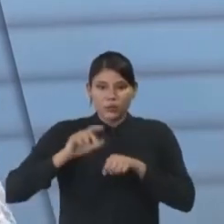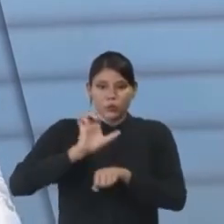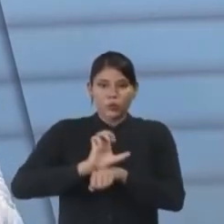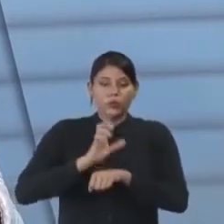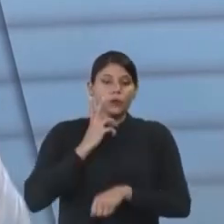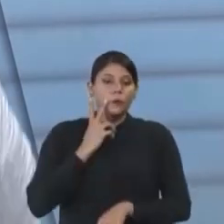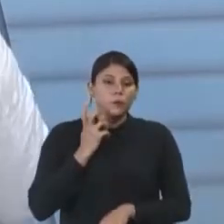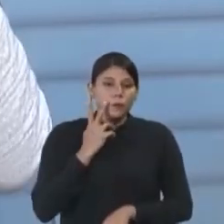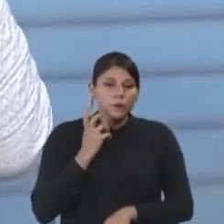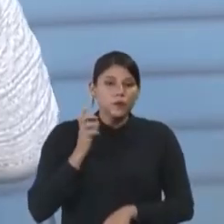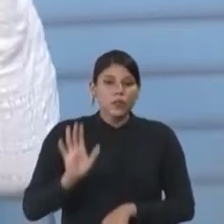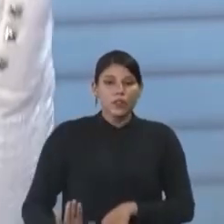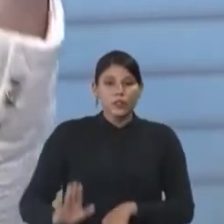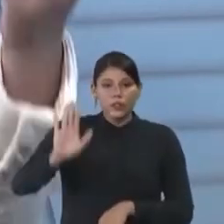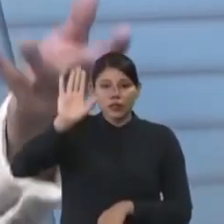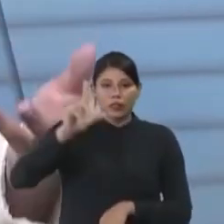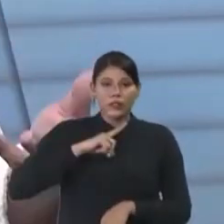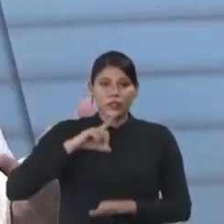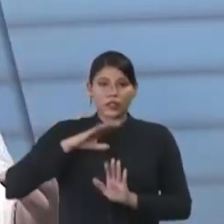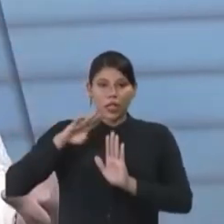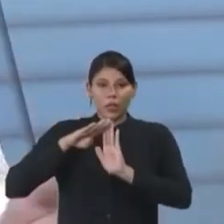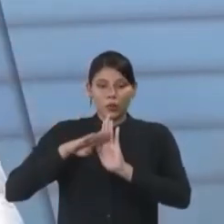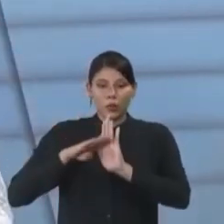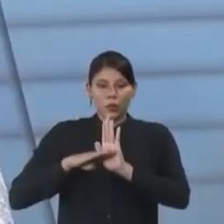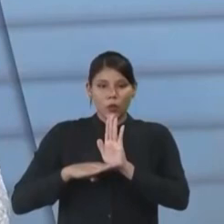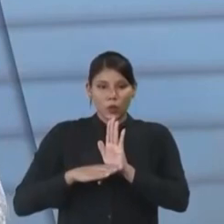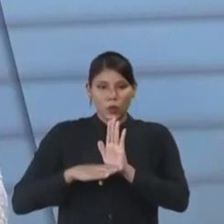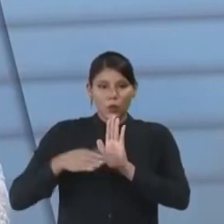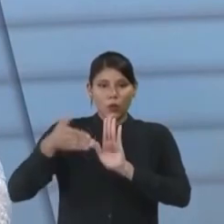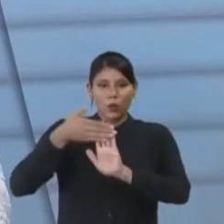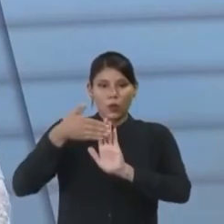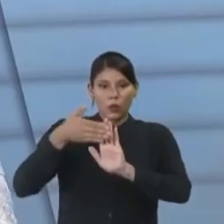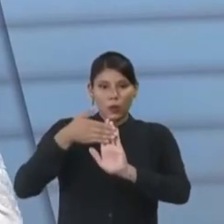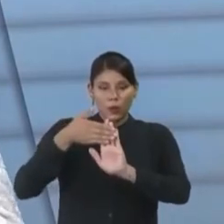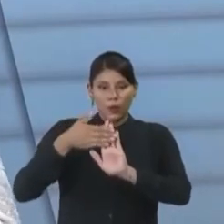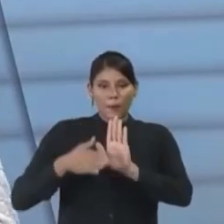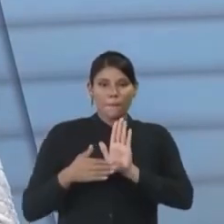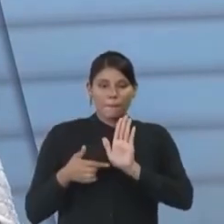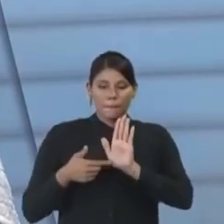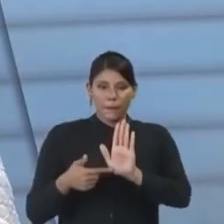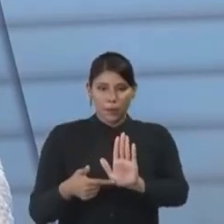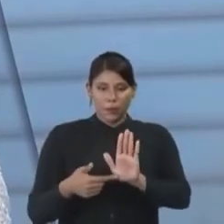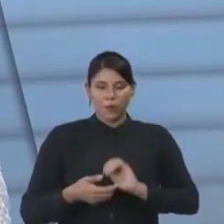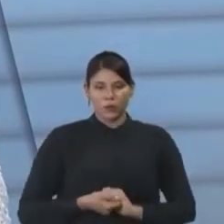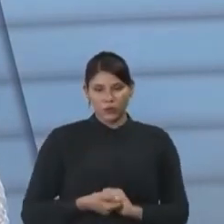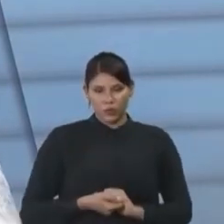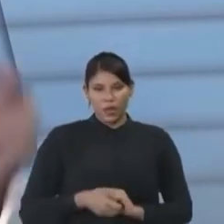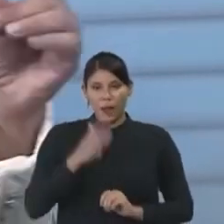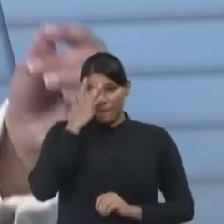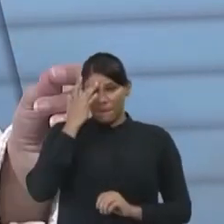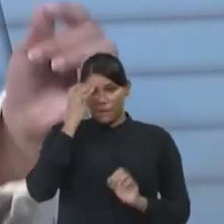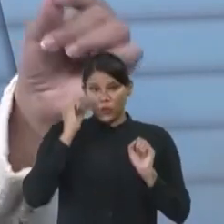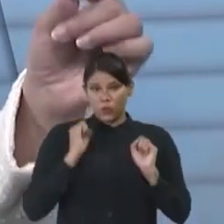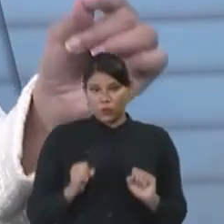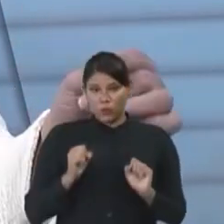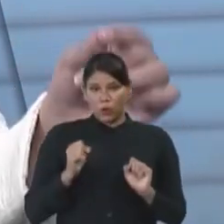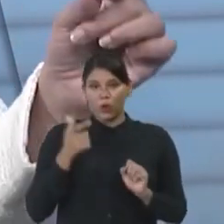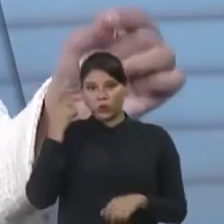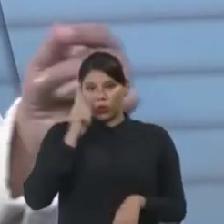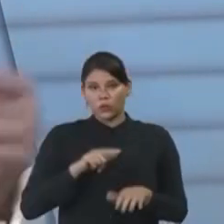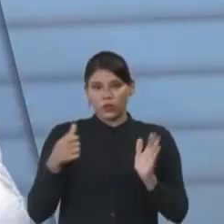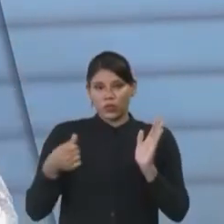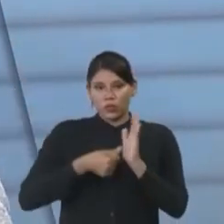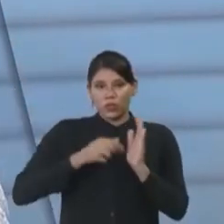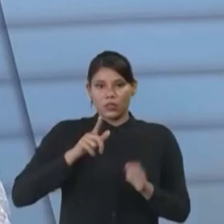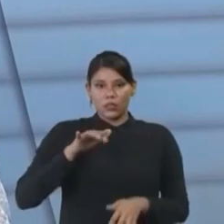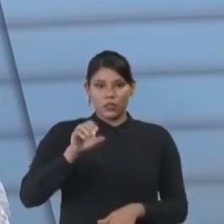se candidatem, concorram a esse selo, mas acredita que ninguém, nenhum município